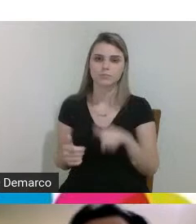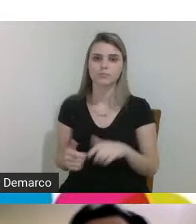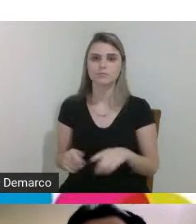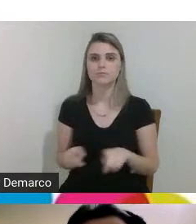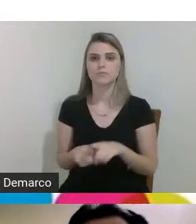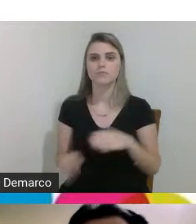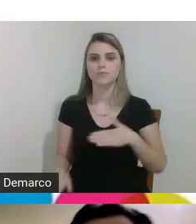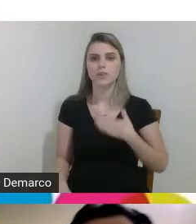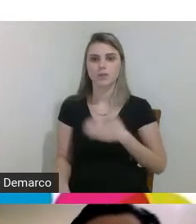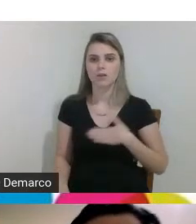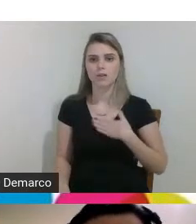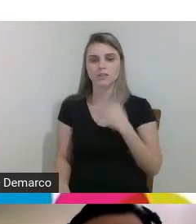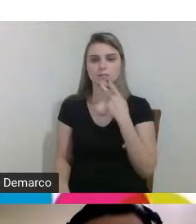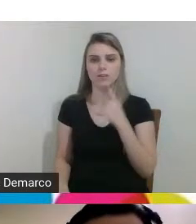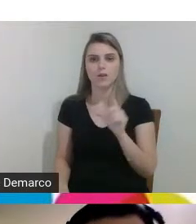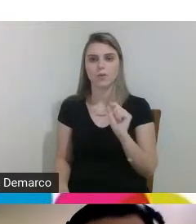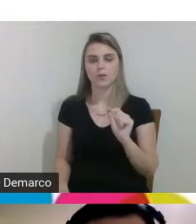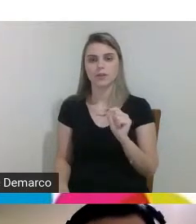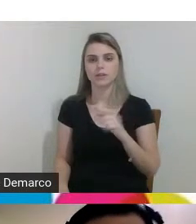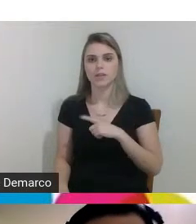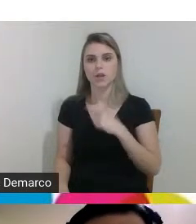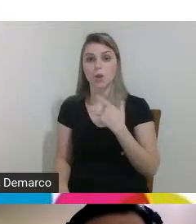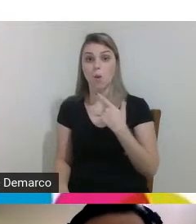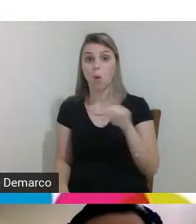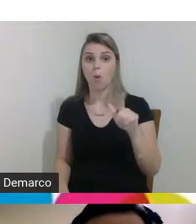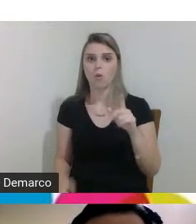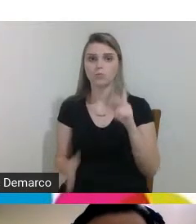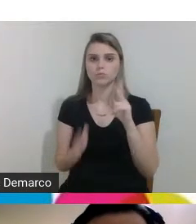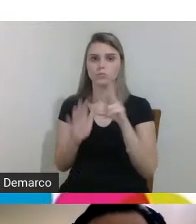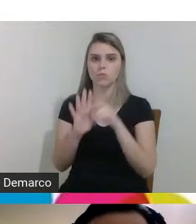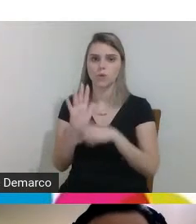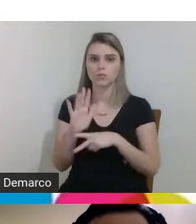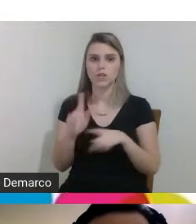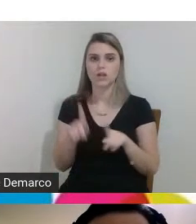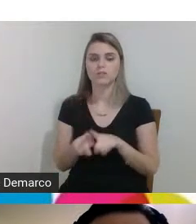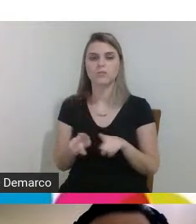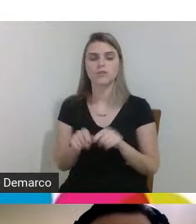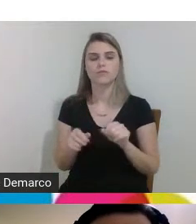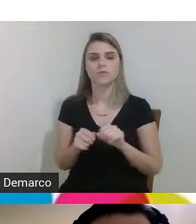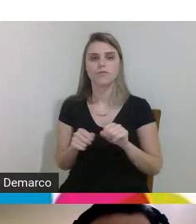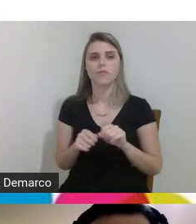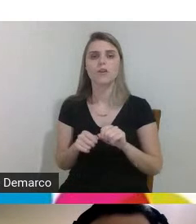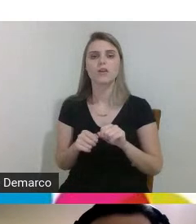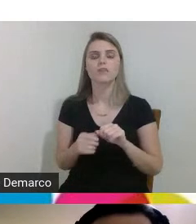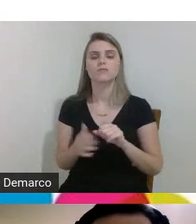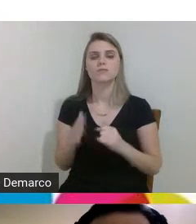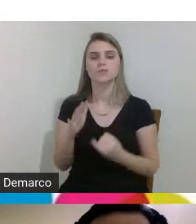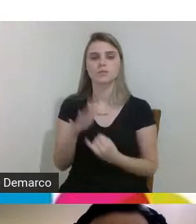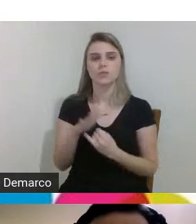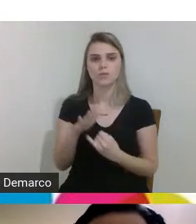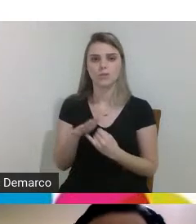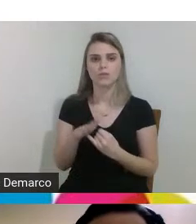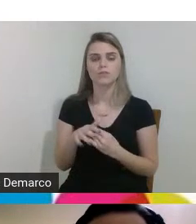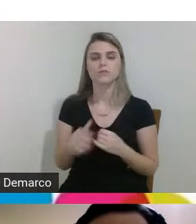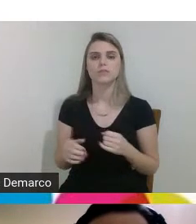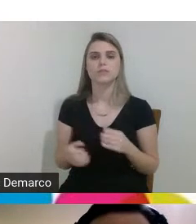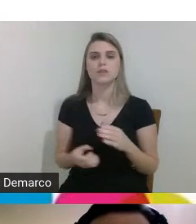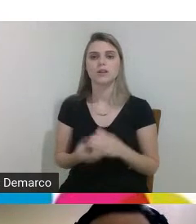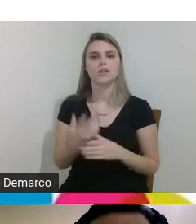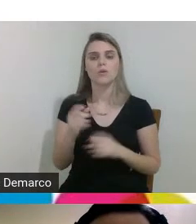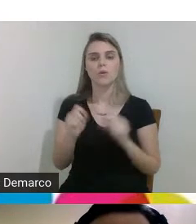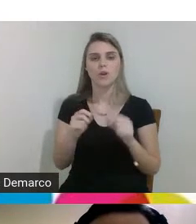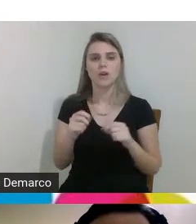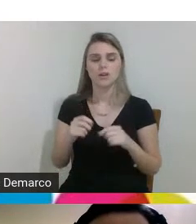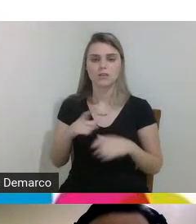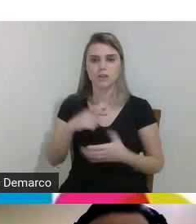gostaria também de mencionar né que tem outros projetos que também foram produzidos na nossa instituição né a produção de lupa a